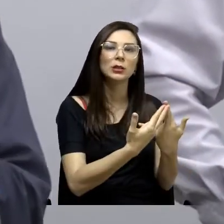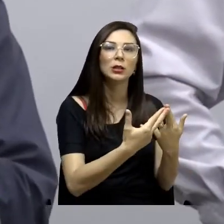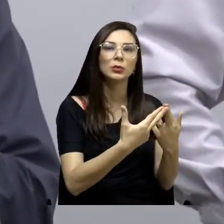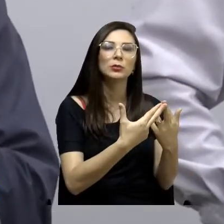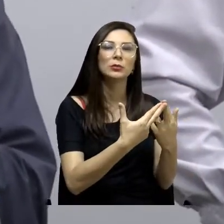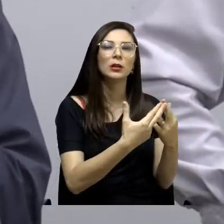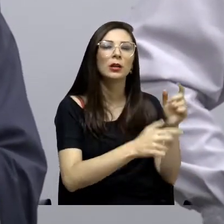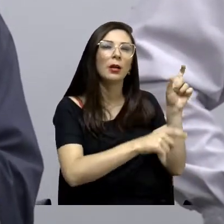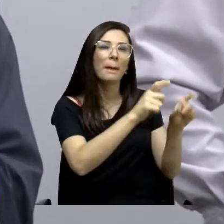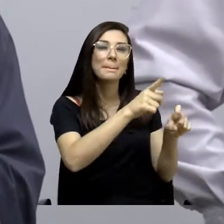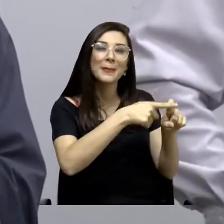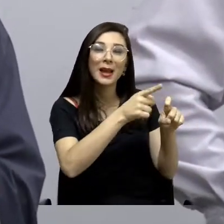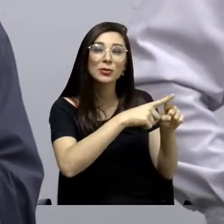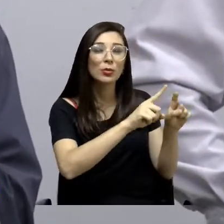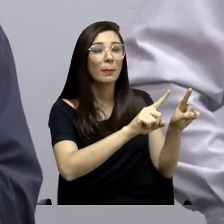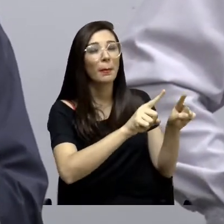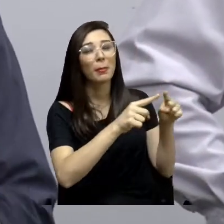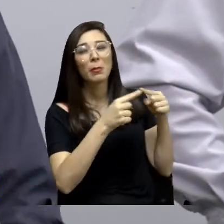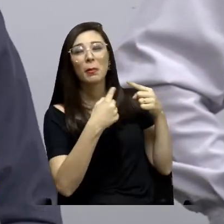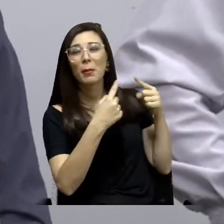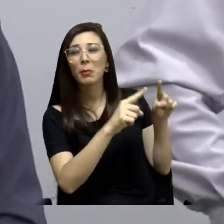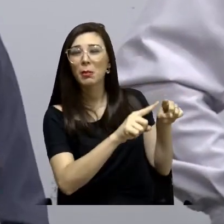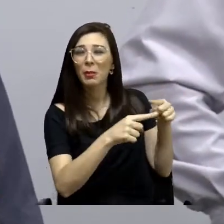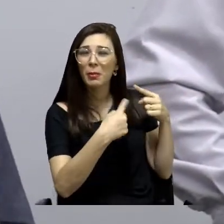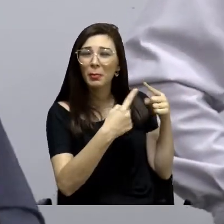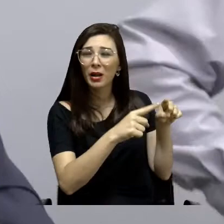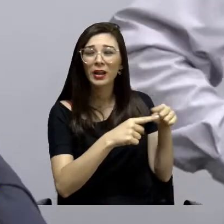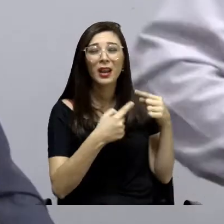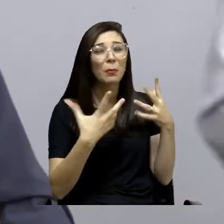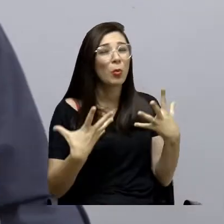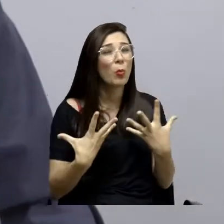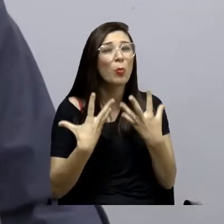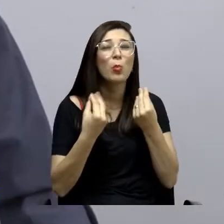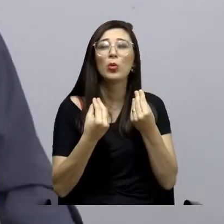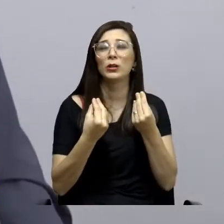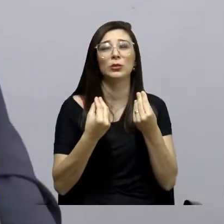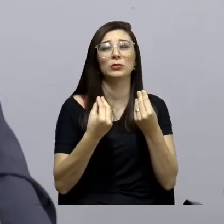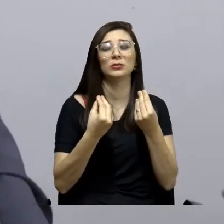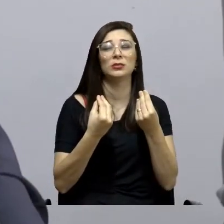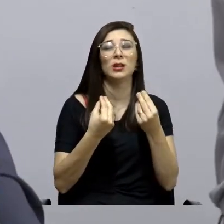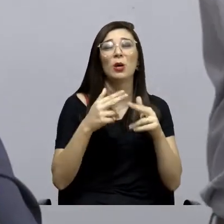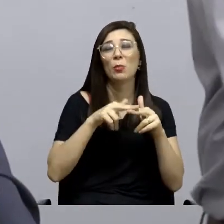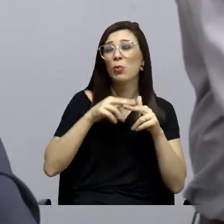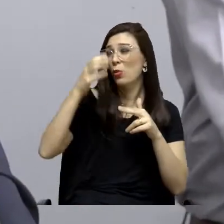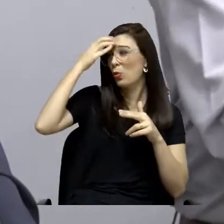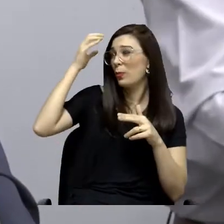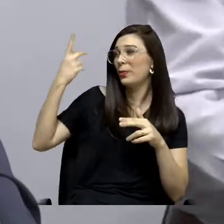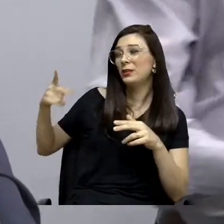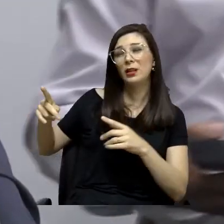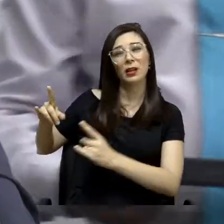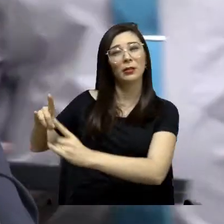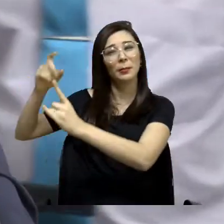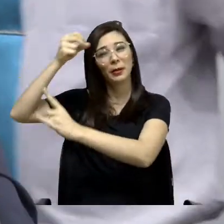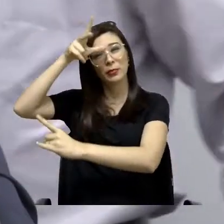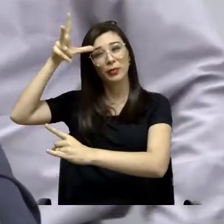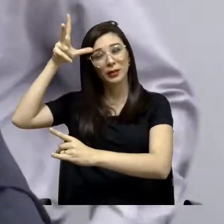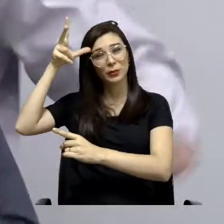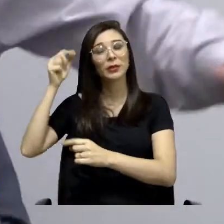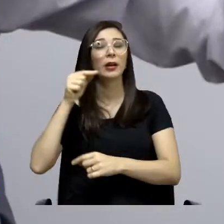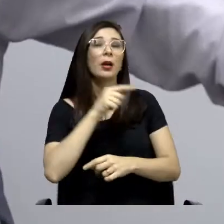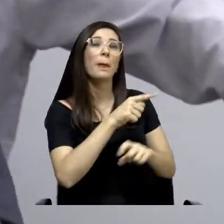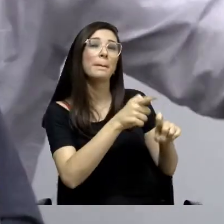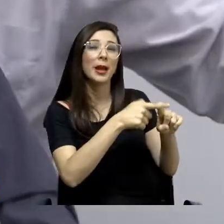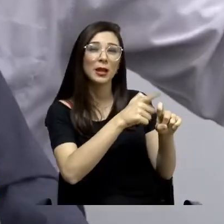reclamaram muito, muito com o prefeito. Segundo os médicos,